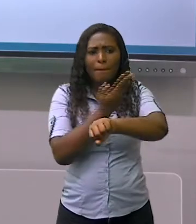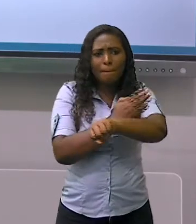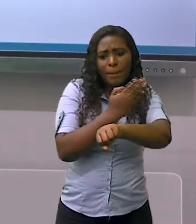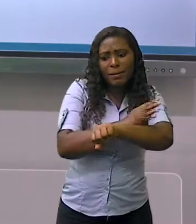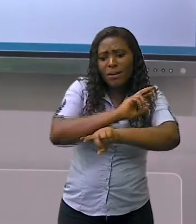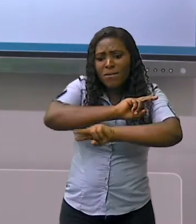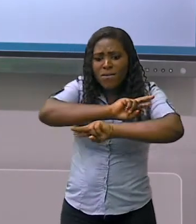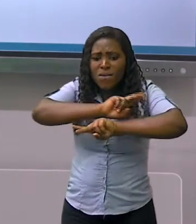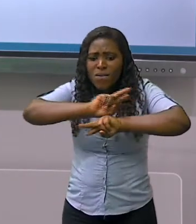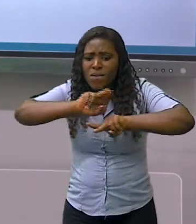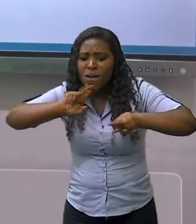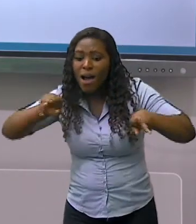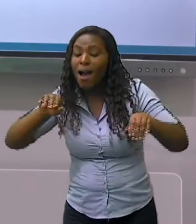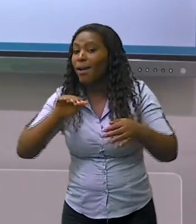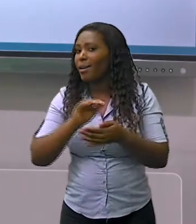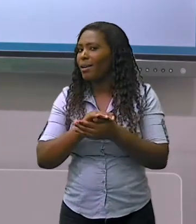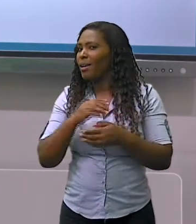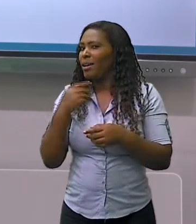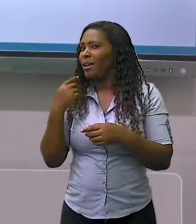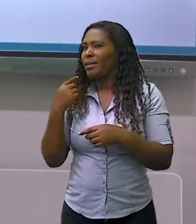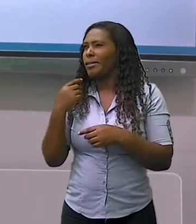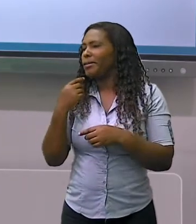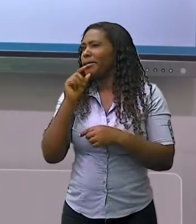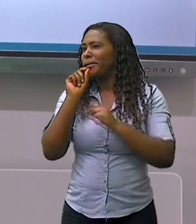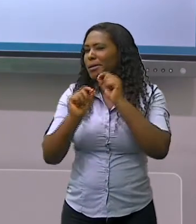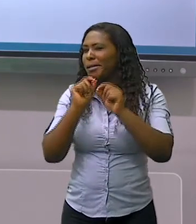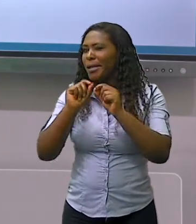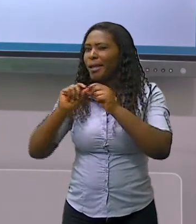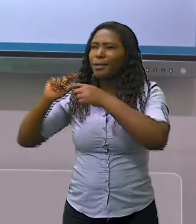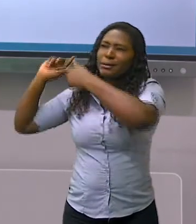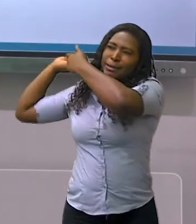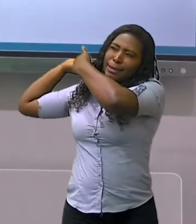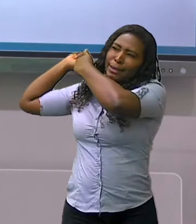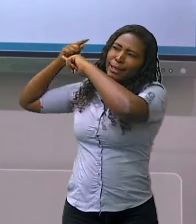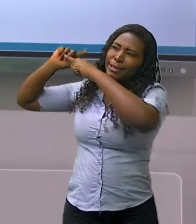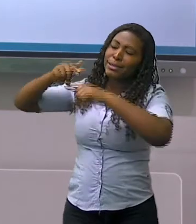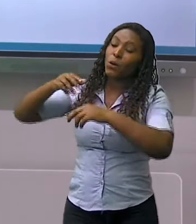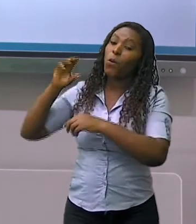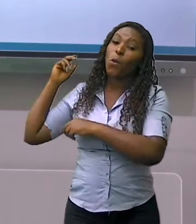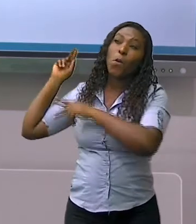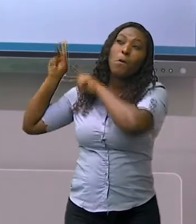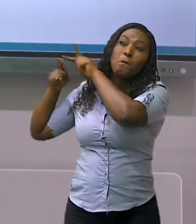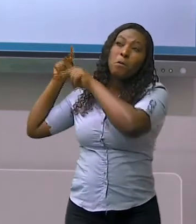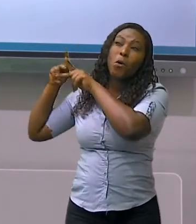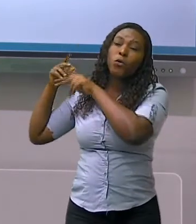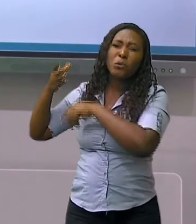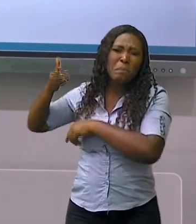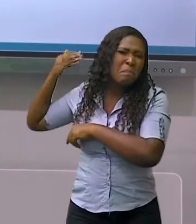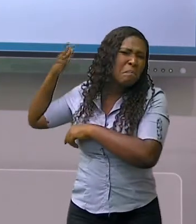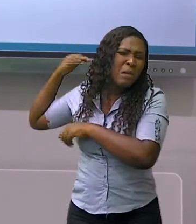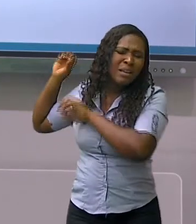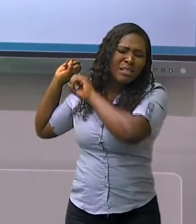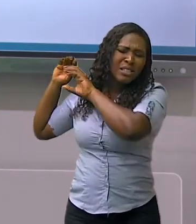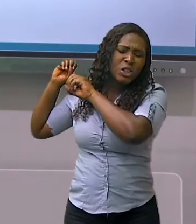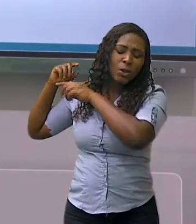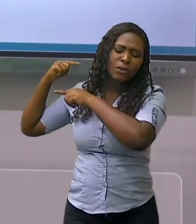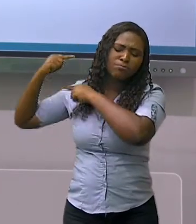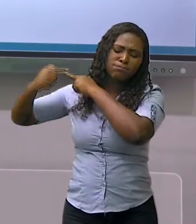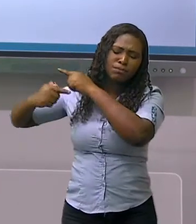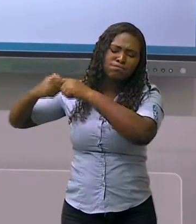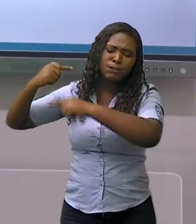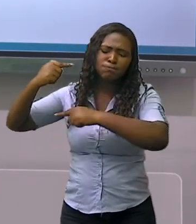geradas e transmitidas através de sua tradição. Uma das principais